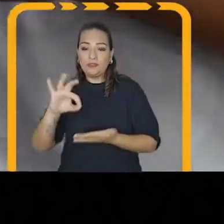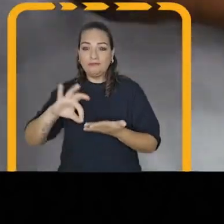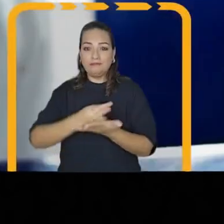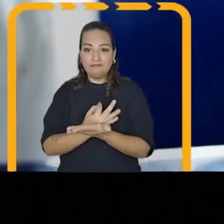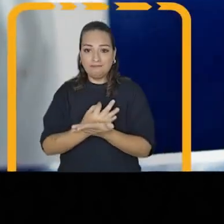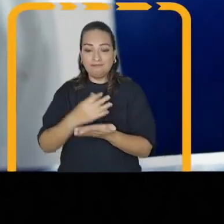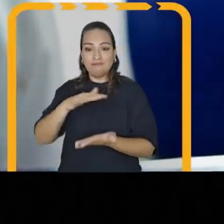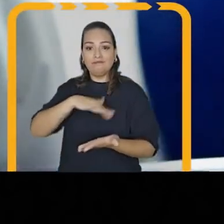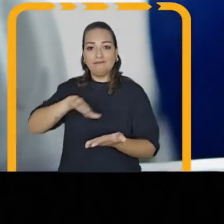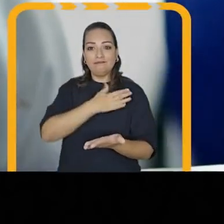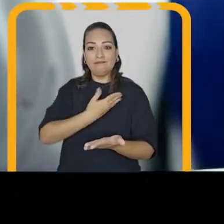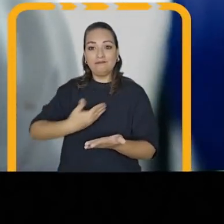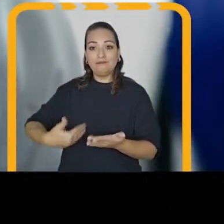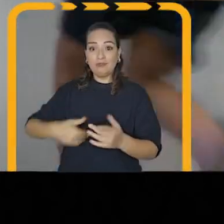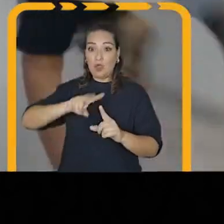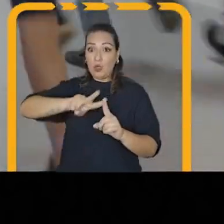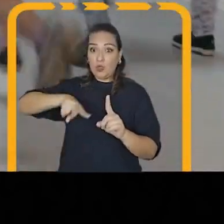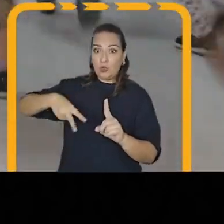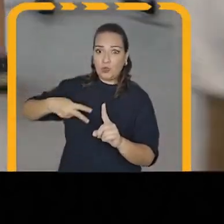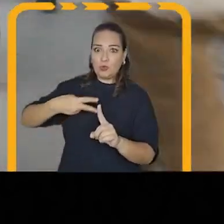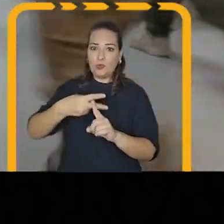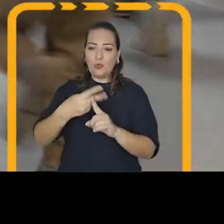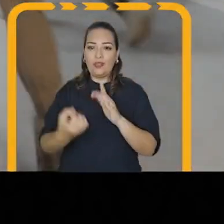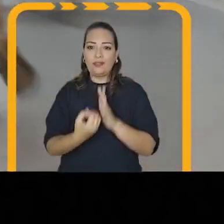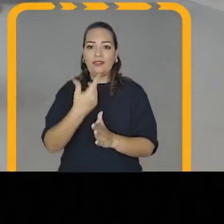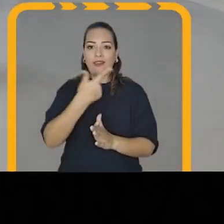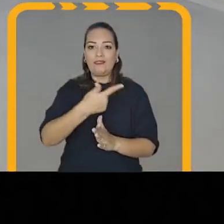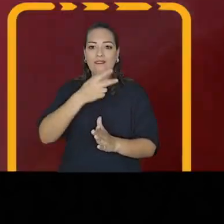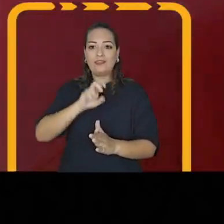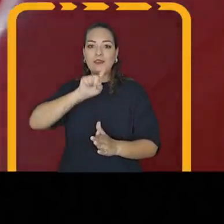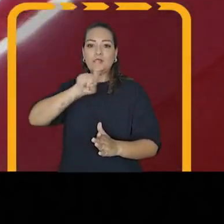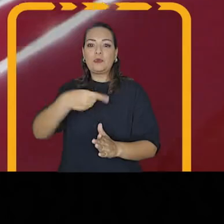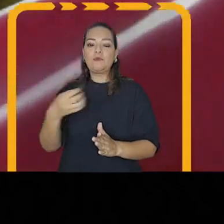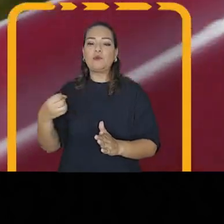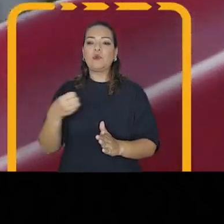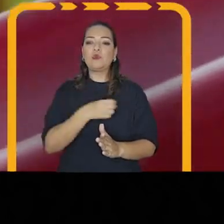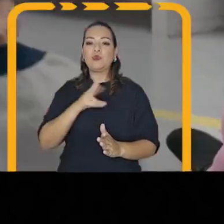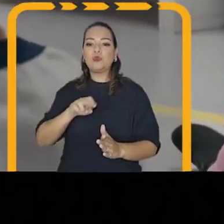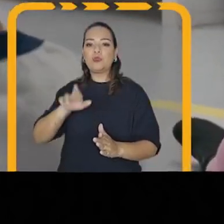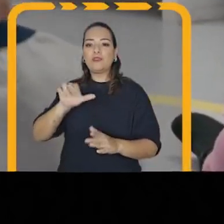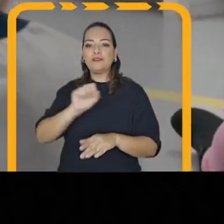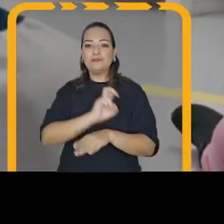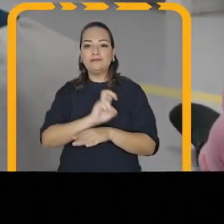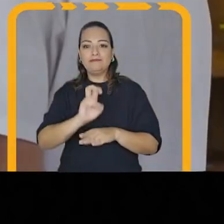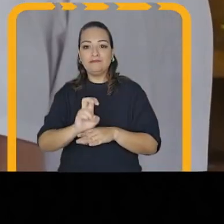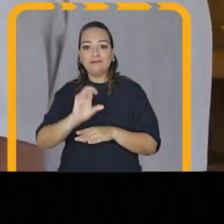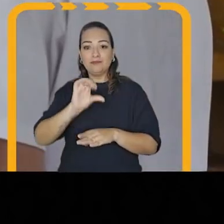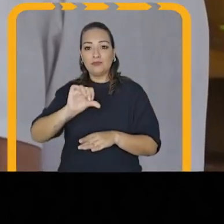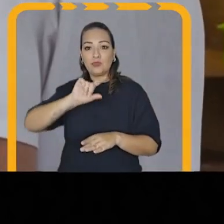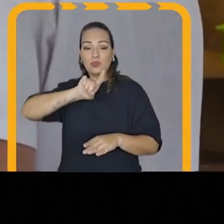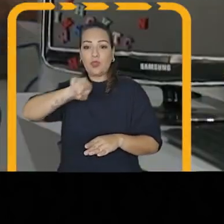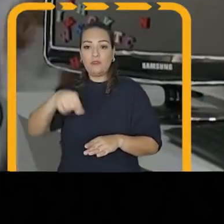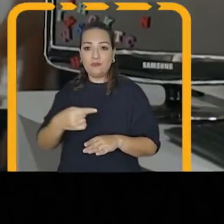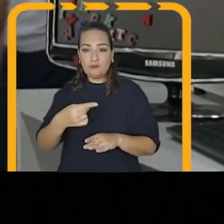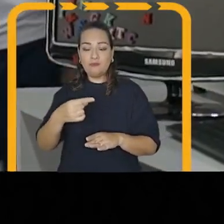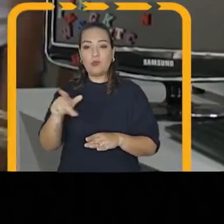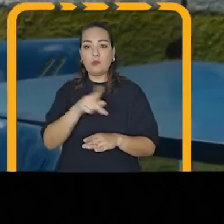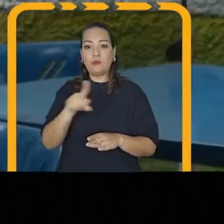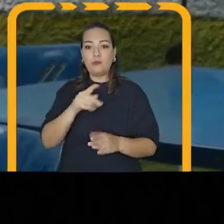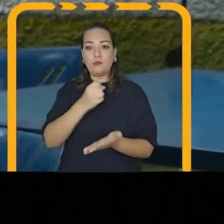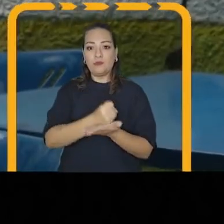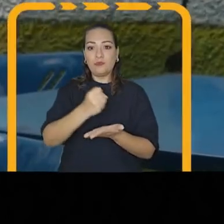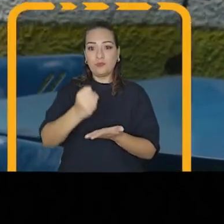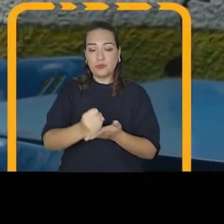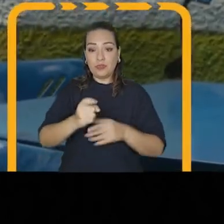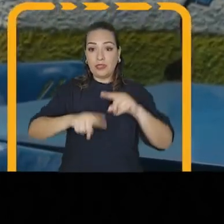na rede pública municipal dobrou, foram criadas 25 mil novas vagas em creches, 9 mil professores foram contratados